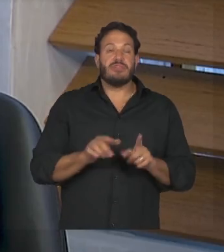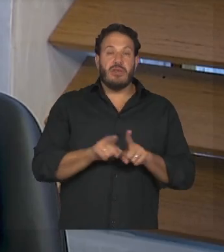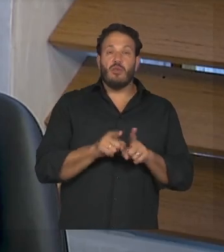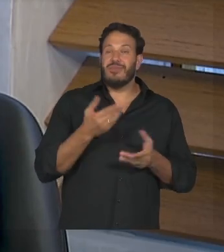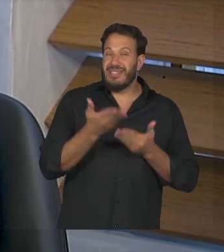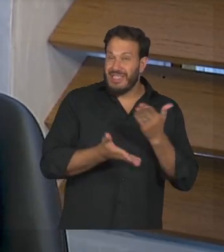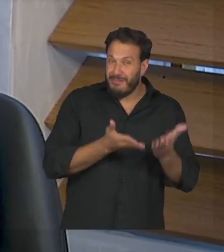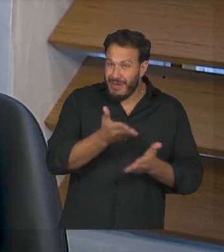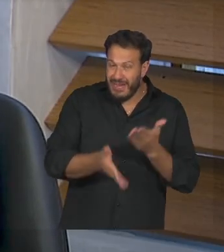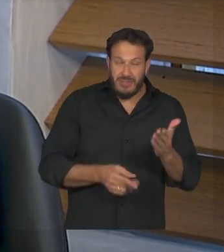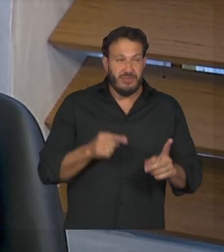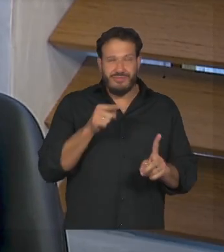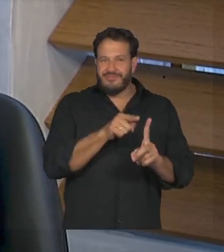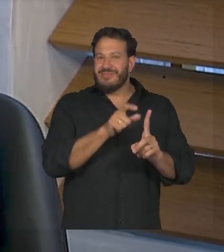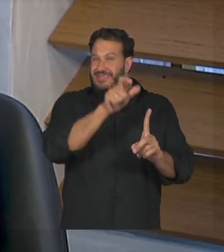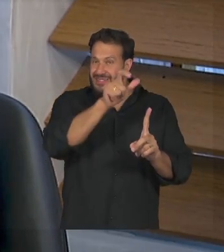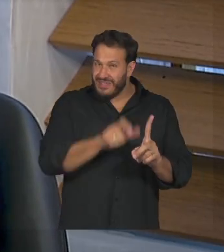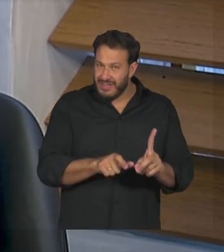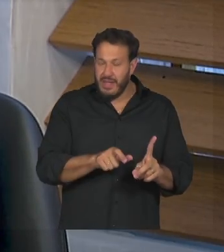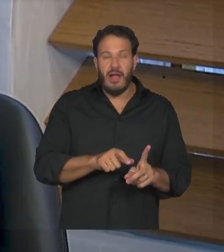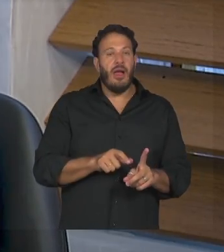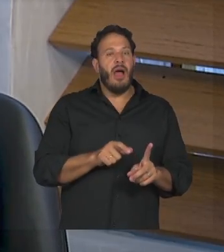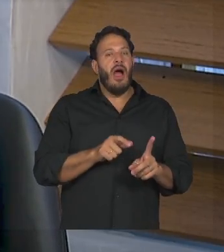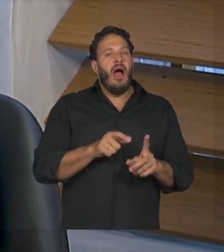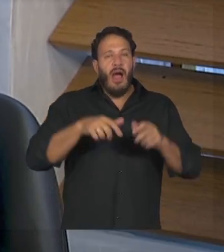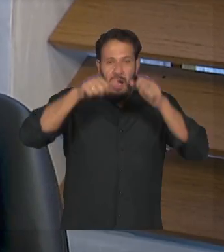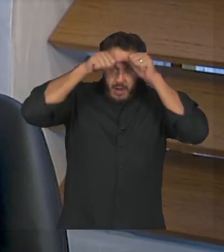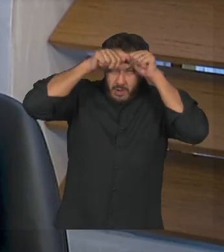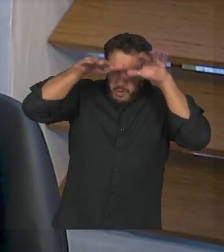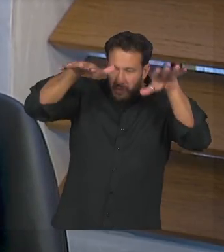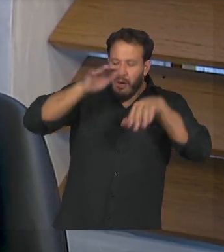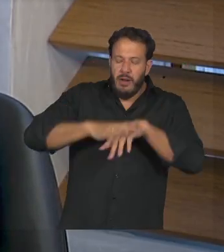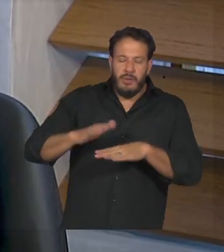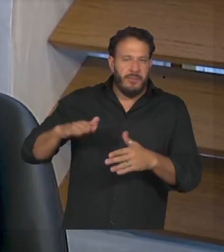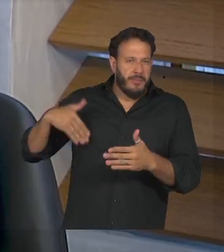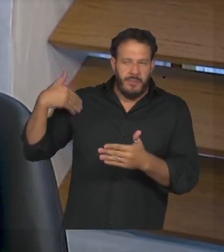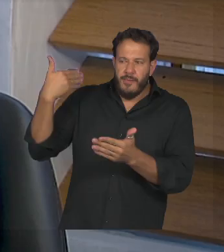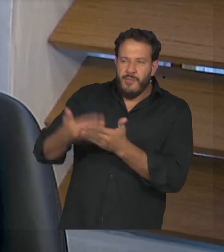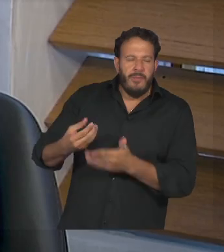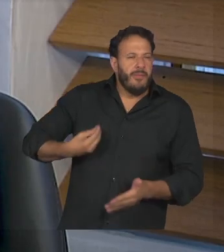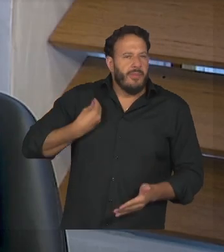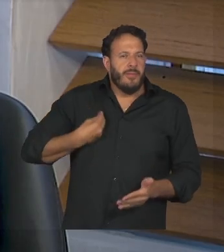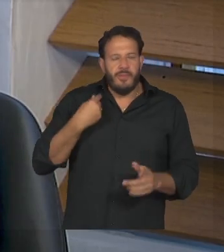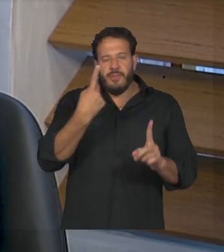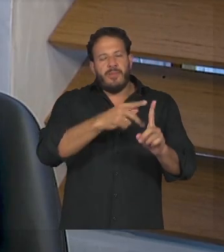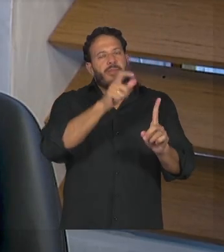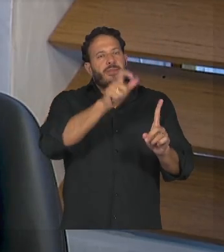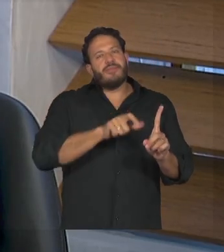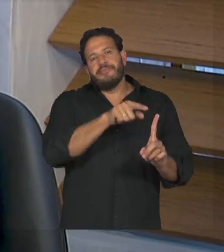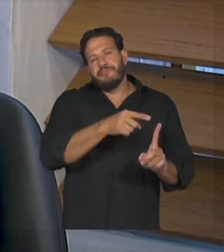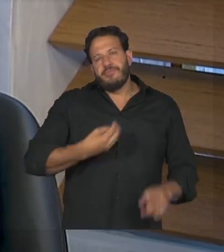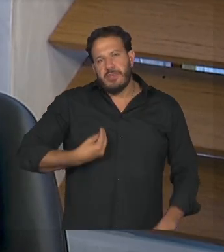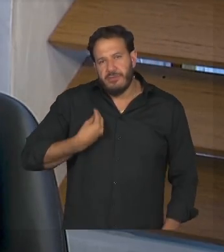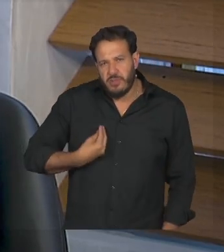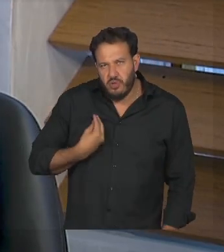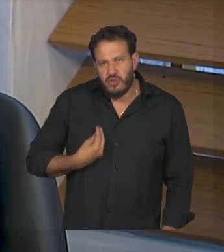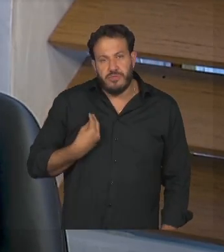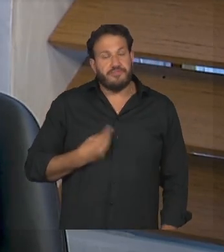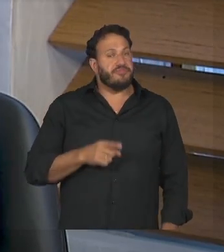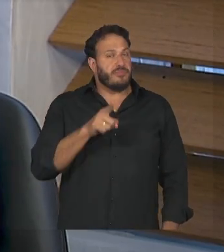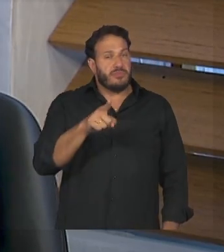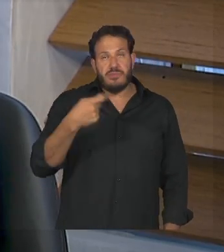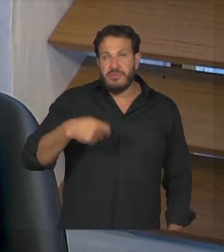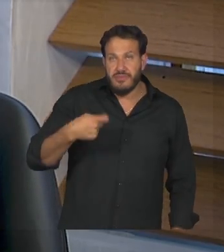autista ele é um tratamento que dura o resto da vida dessa pessoa né é e você precisa